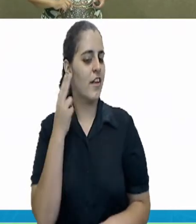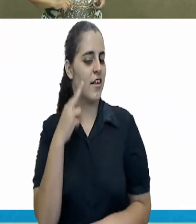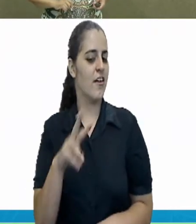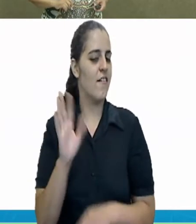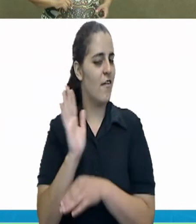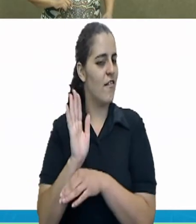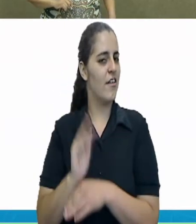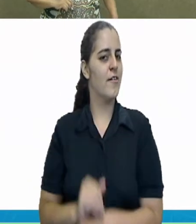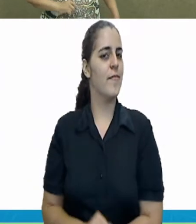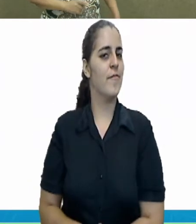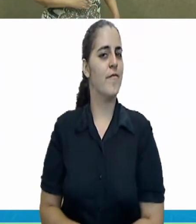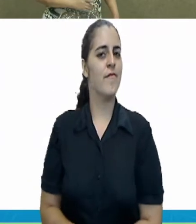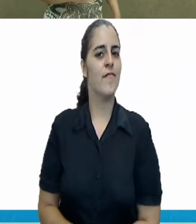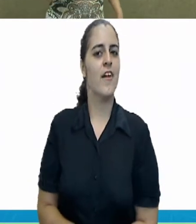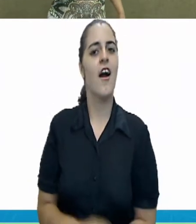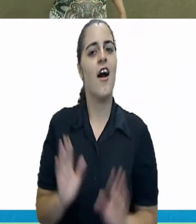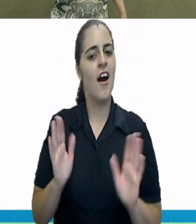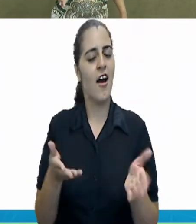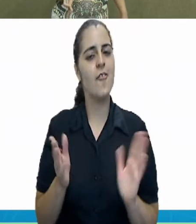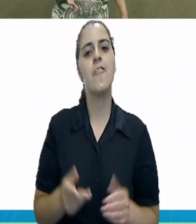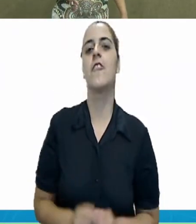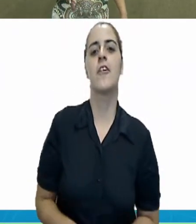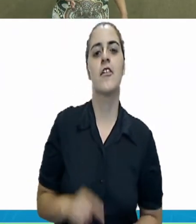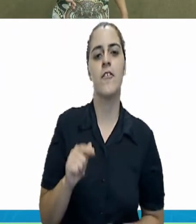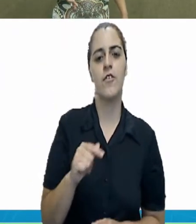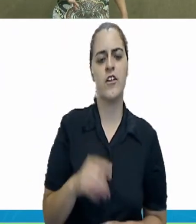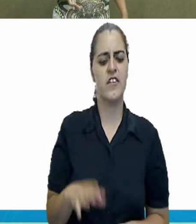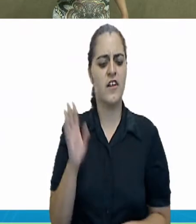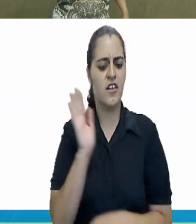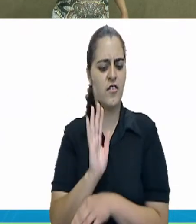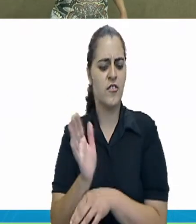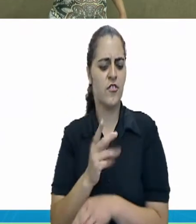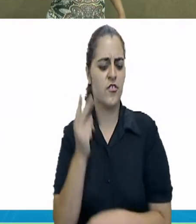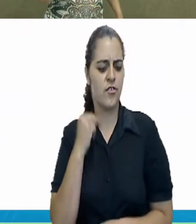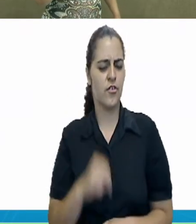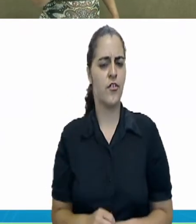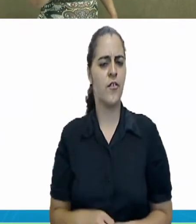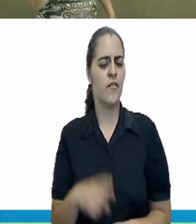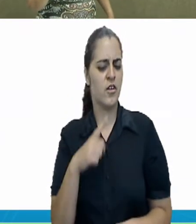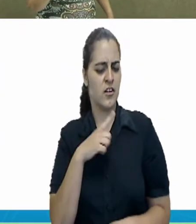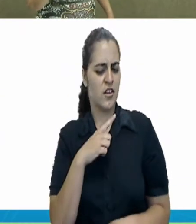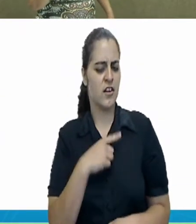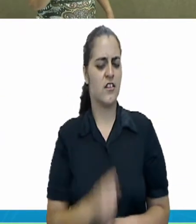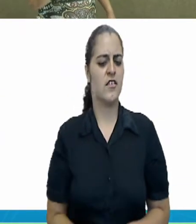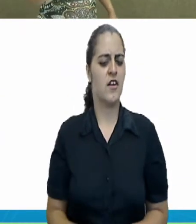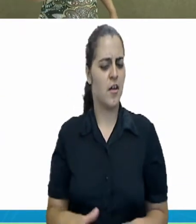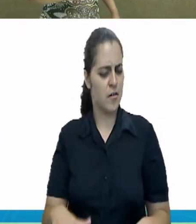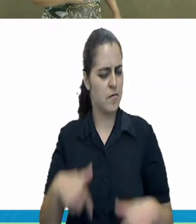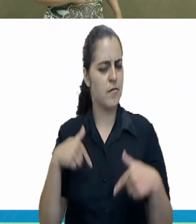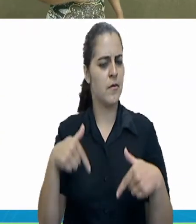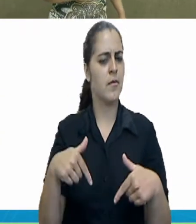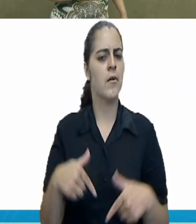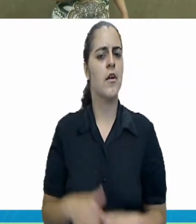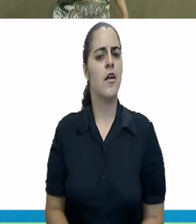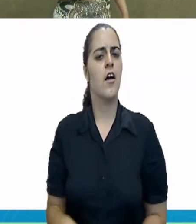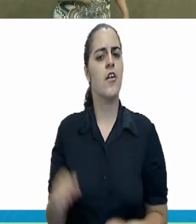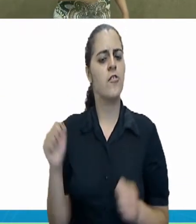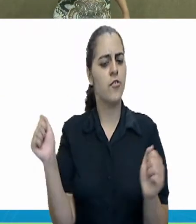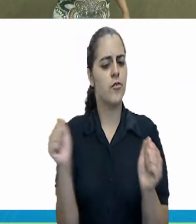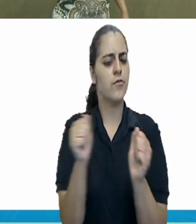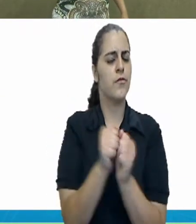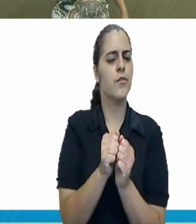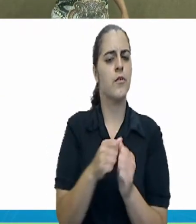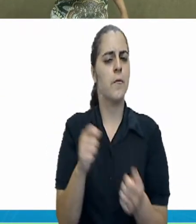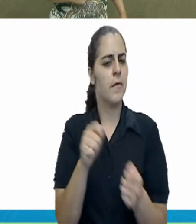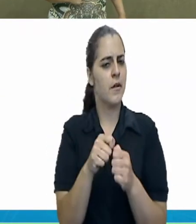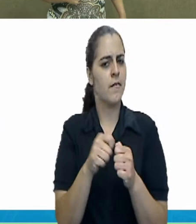o filme. Agora que você já assistiu, você tem condição de acompanhar comigo